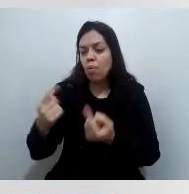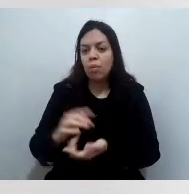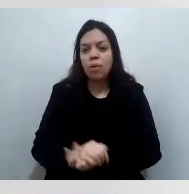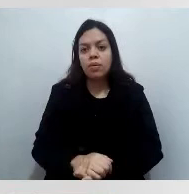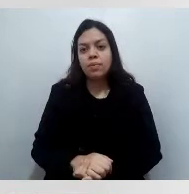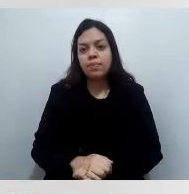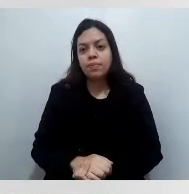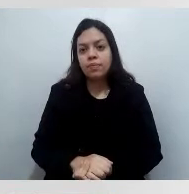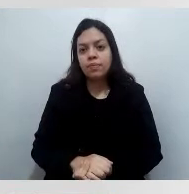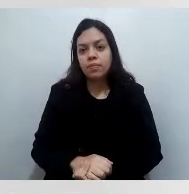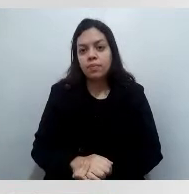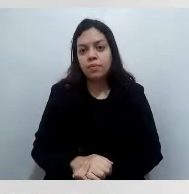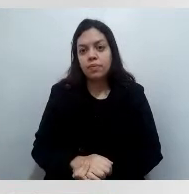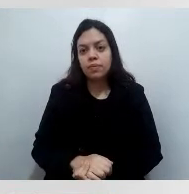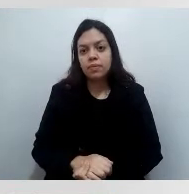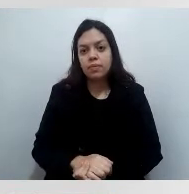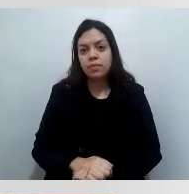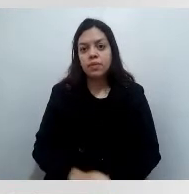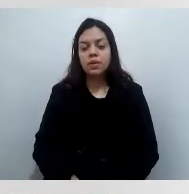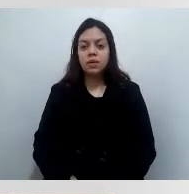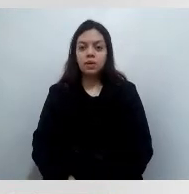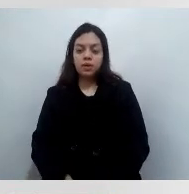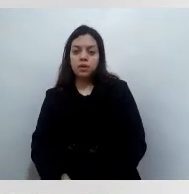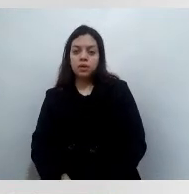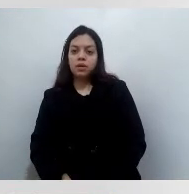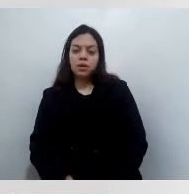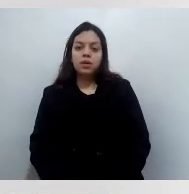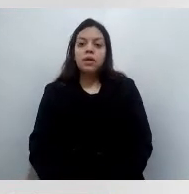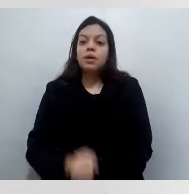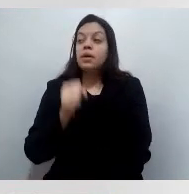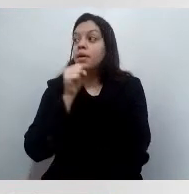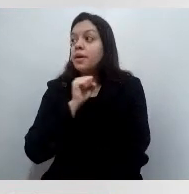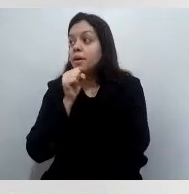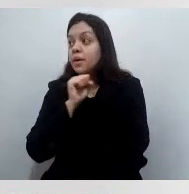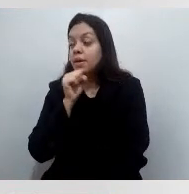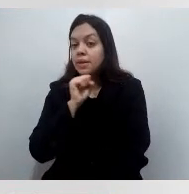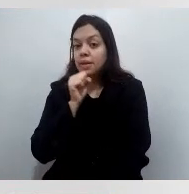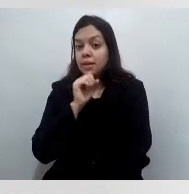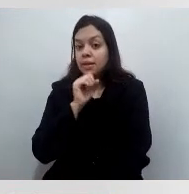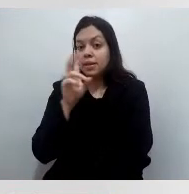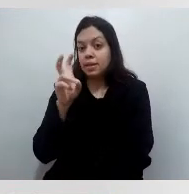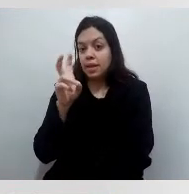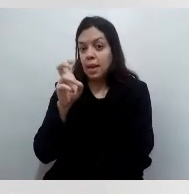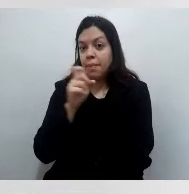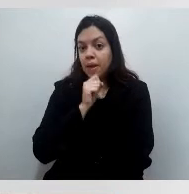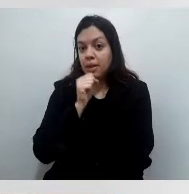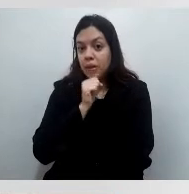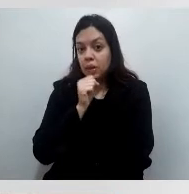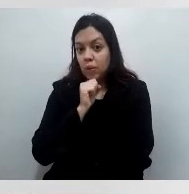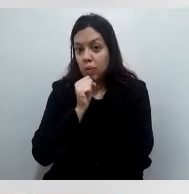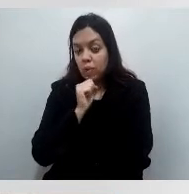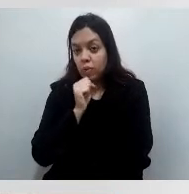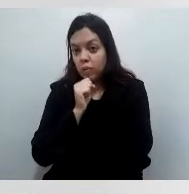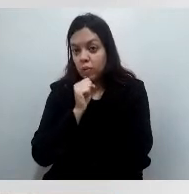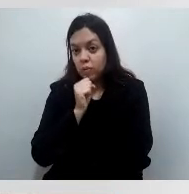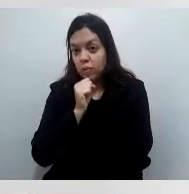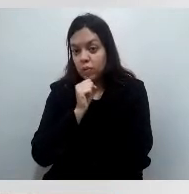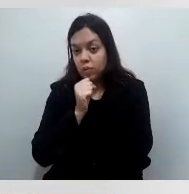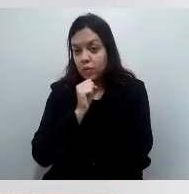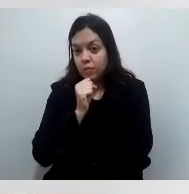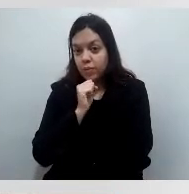Parou, em relação aos idosos, parou nos 60 anos até junho de